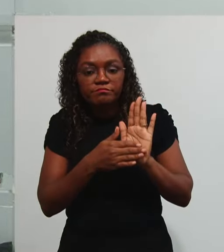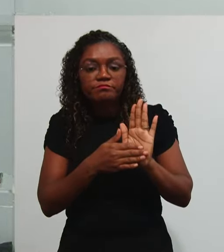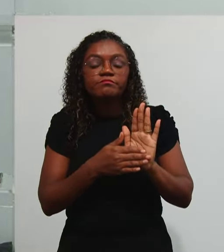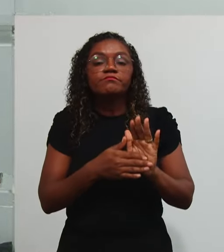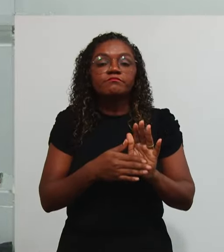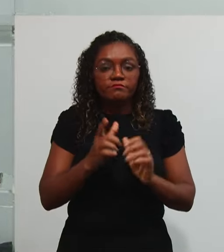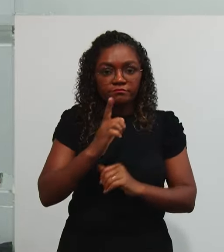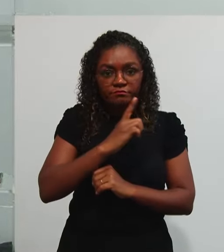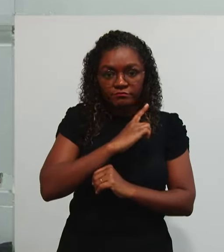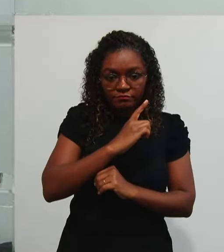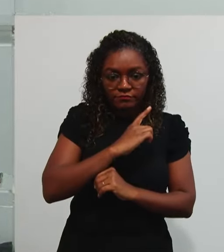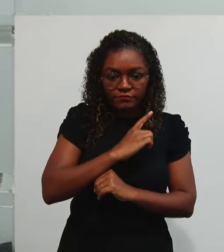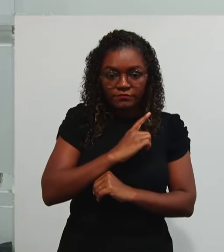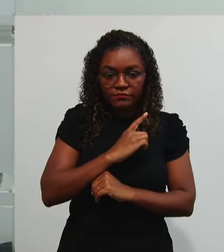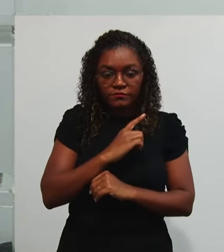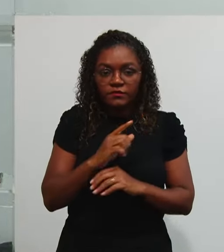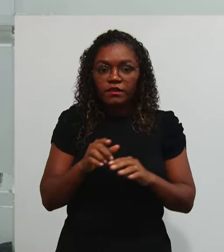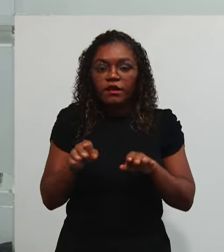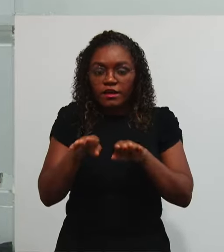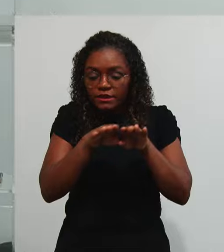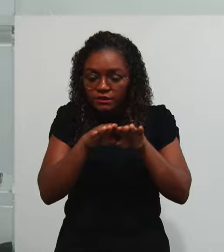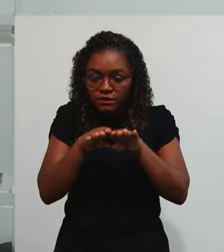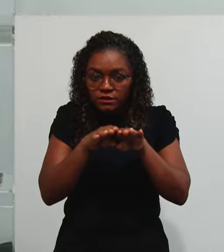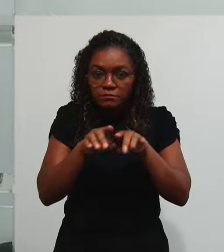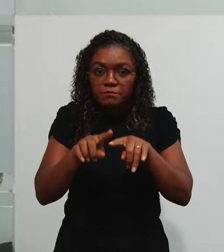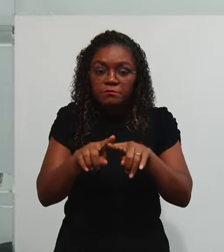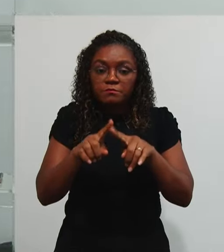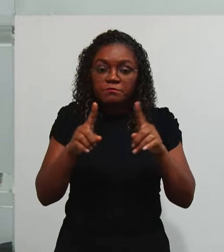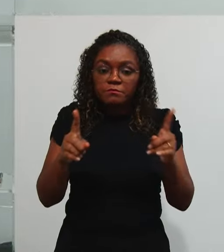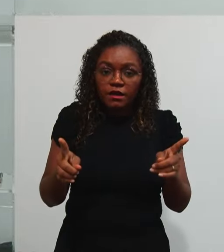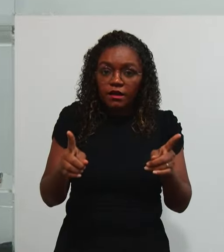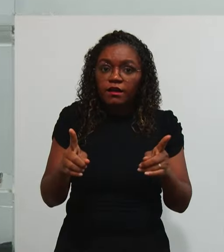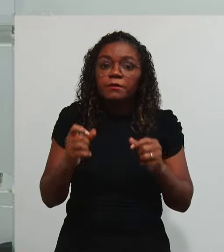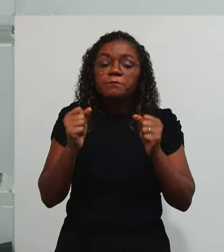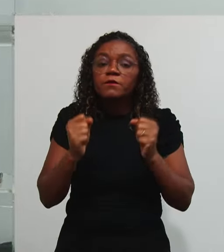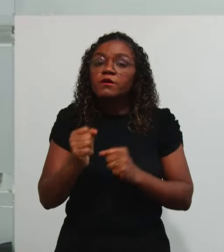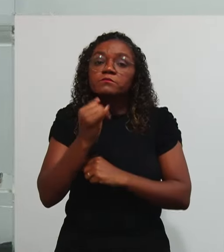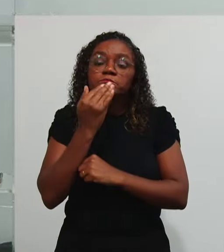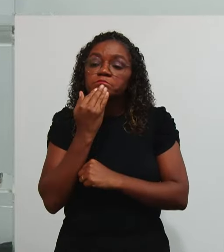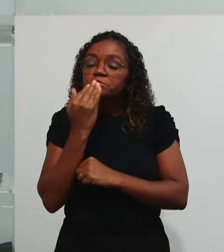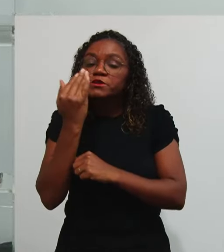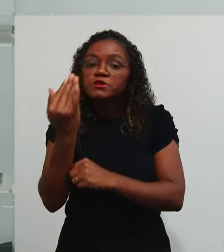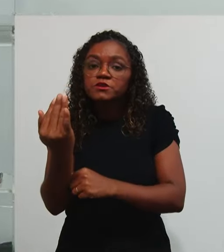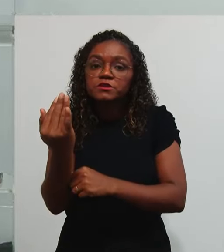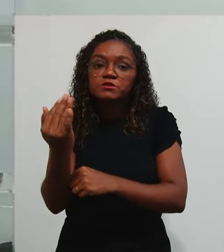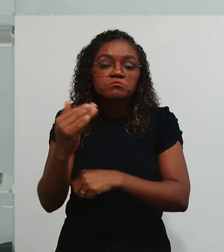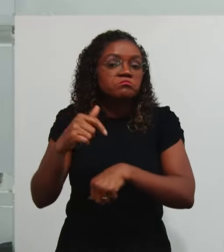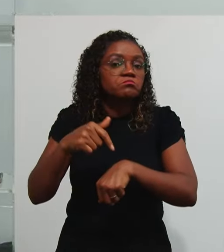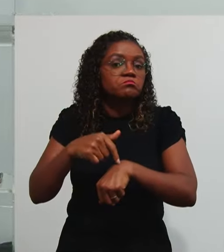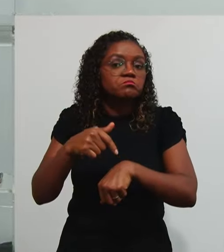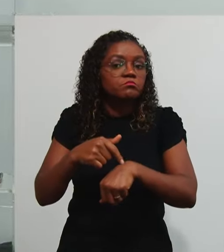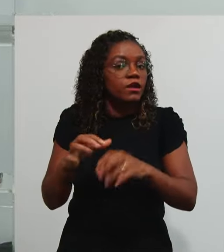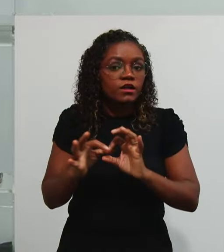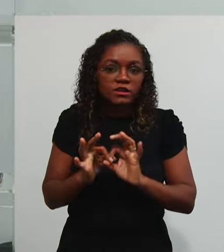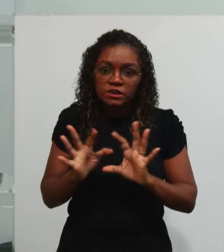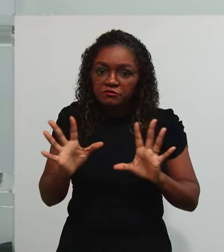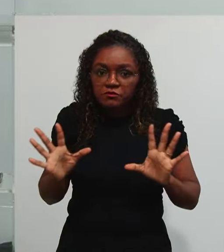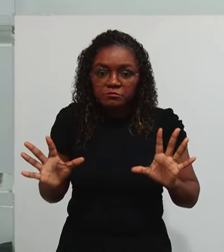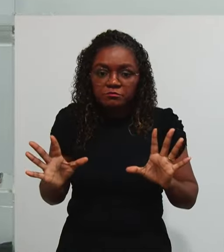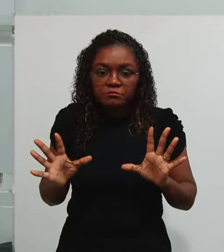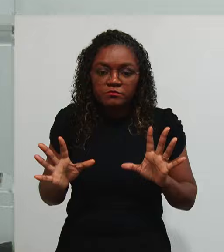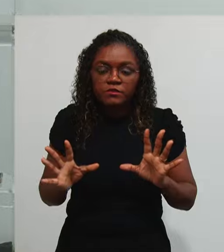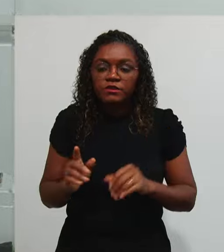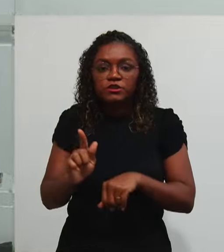equilíbrio De prestação De contas Contudo A qualquer momento Pode ser solicitado Ao gestor Responsável De um projeto De um